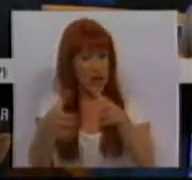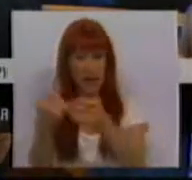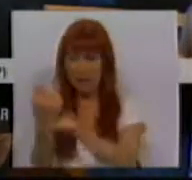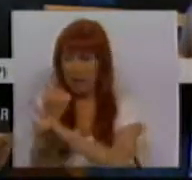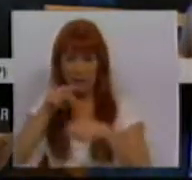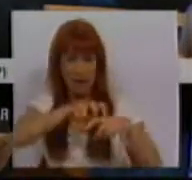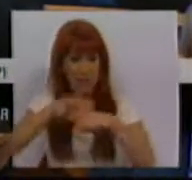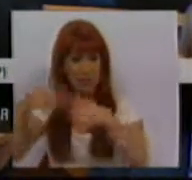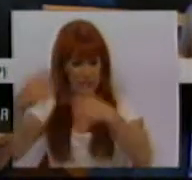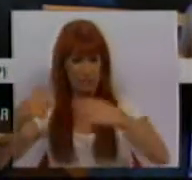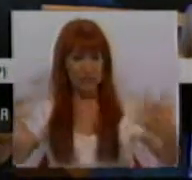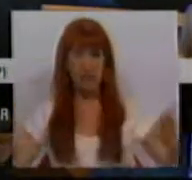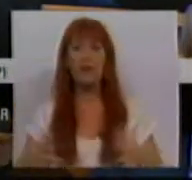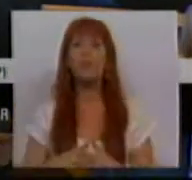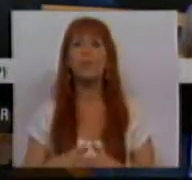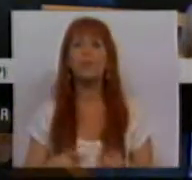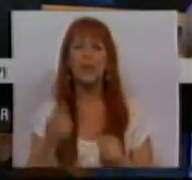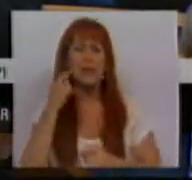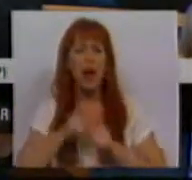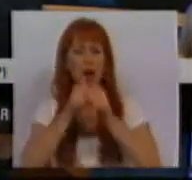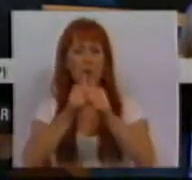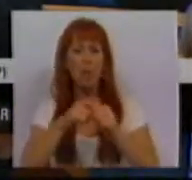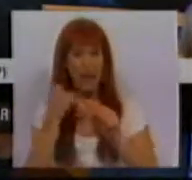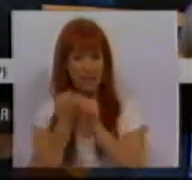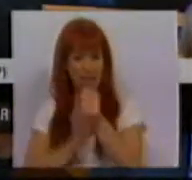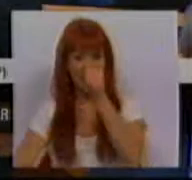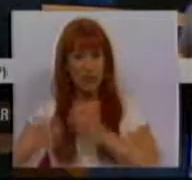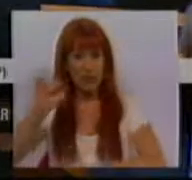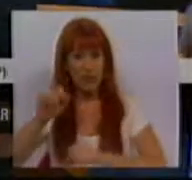equipas multidisciplinares de forma a cumprirem a sua missão?